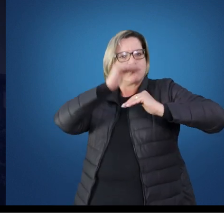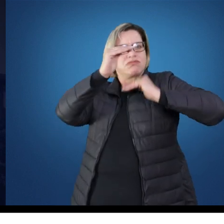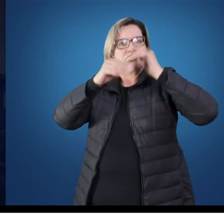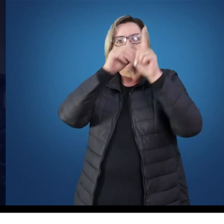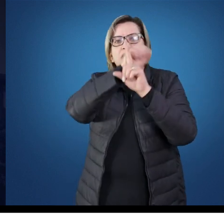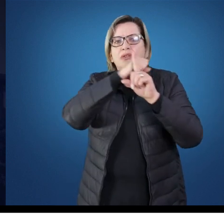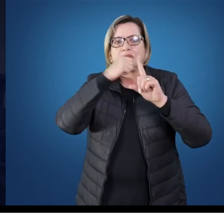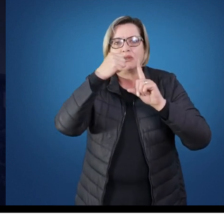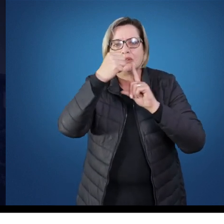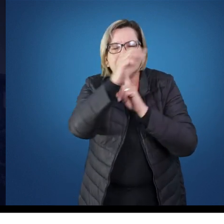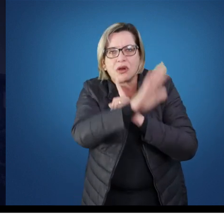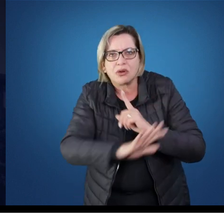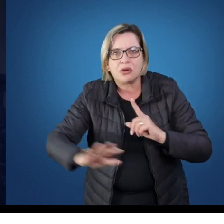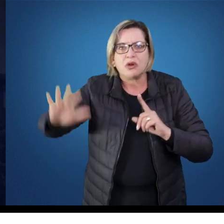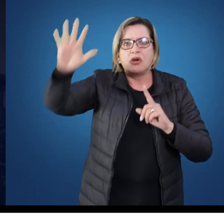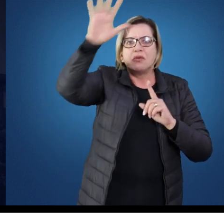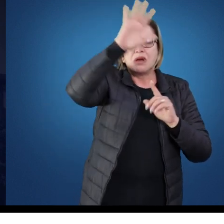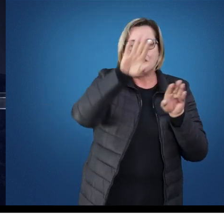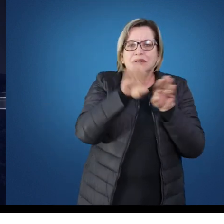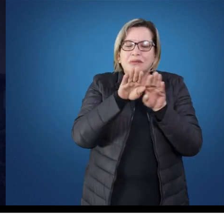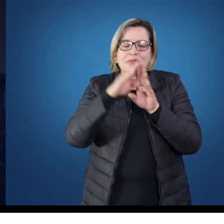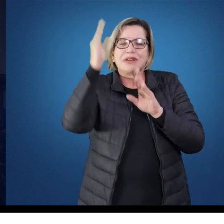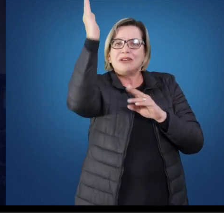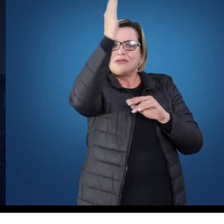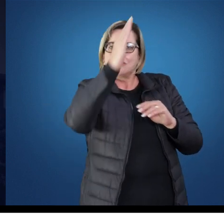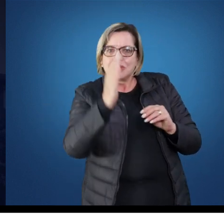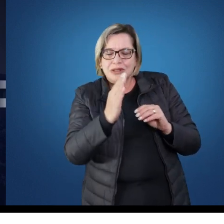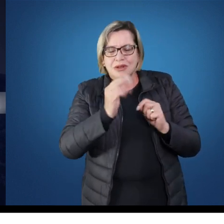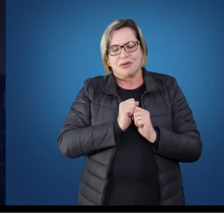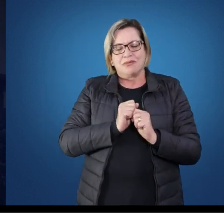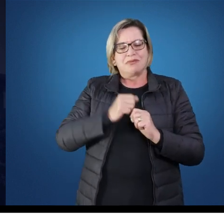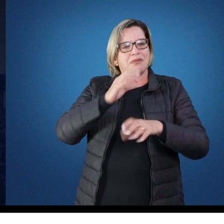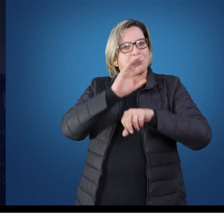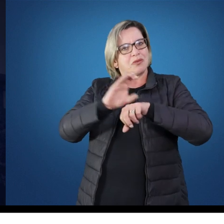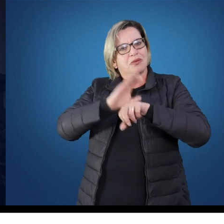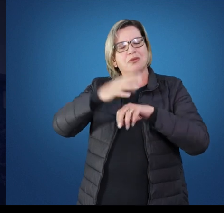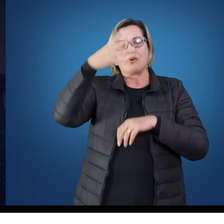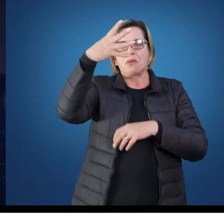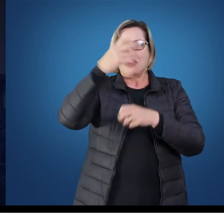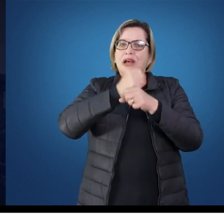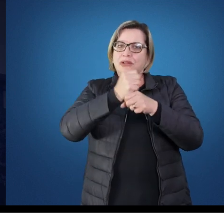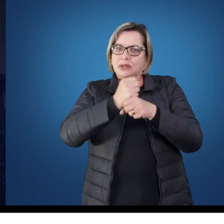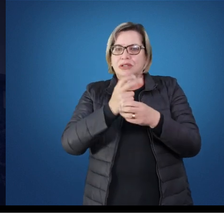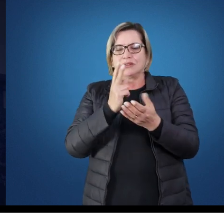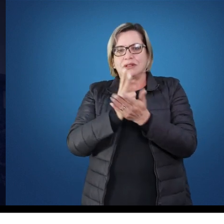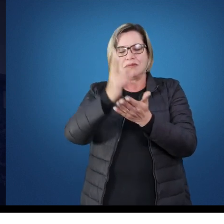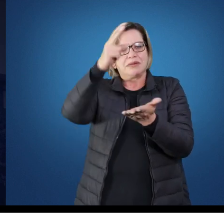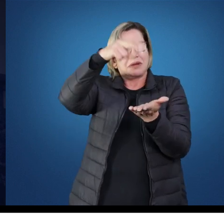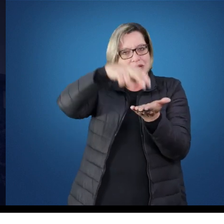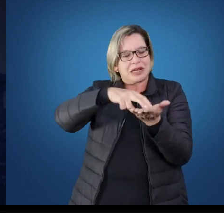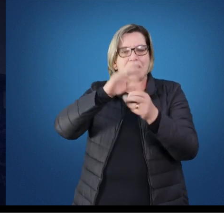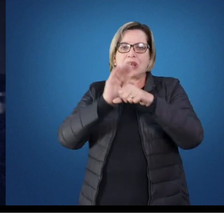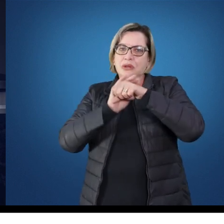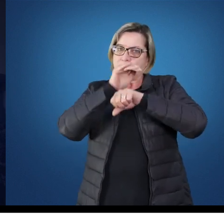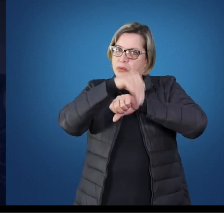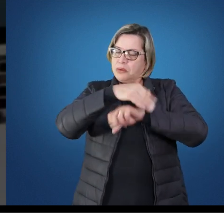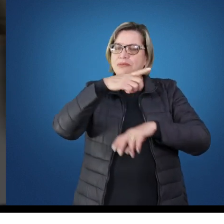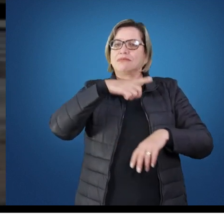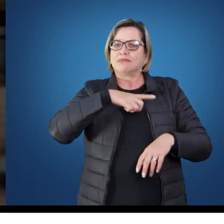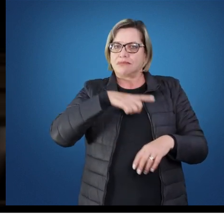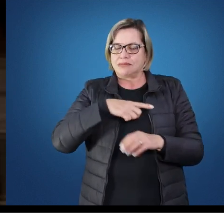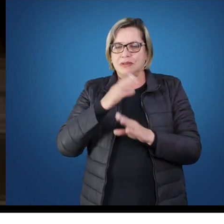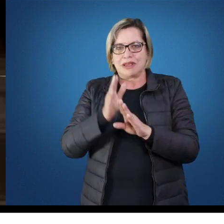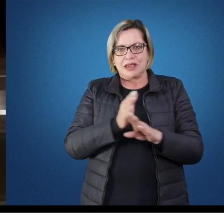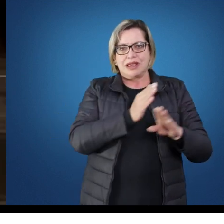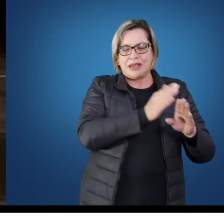social ocorrida tanto de modo global quanto no contexto brasileiro. O curso tem duração média de quatro anos e é ofertado nos turnos da manhã e à